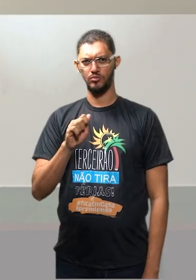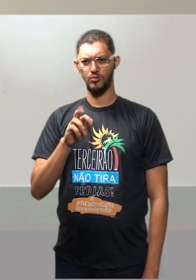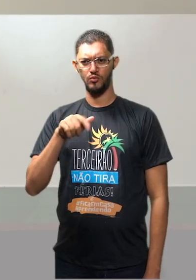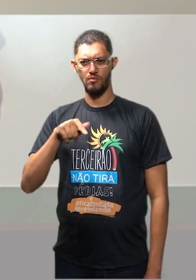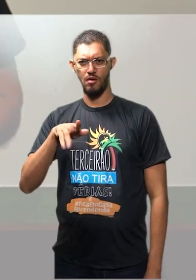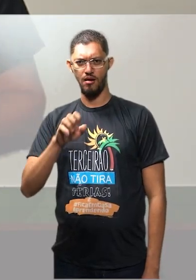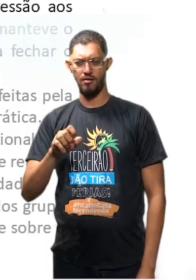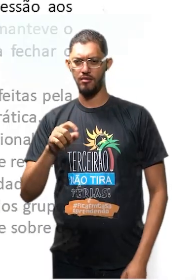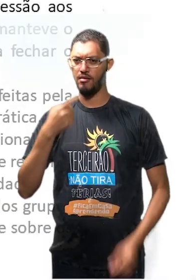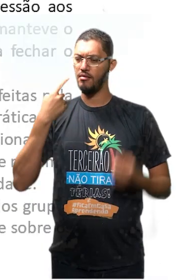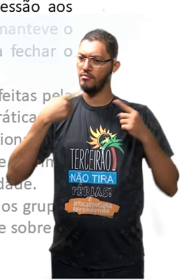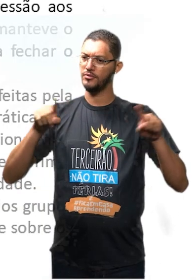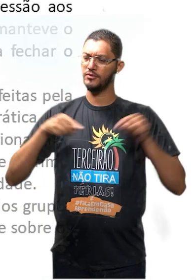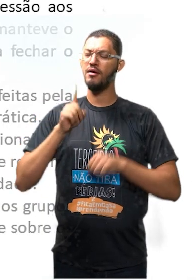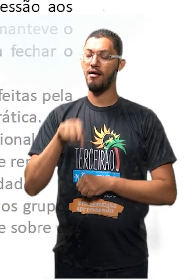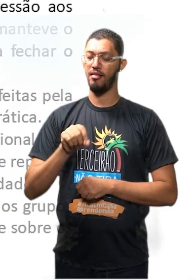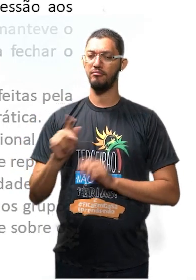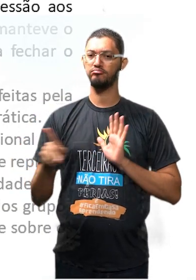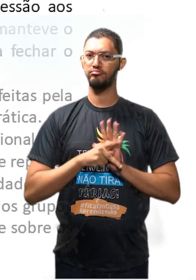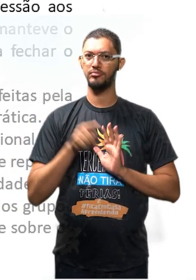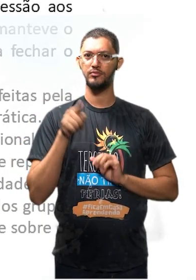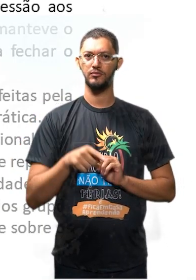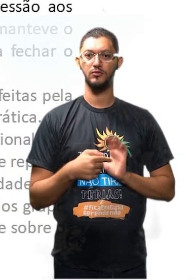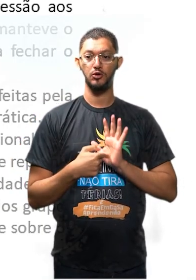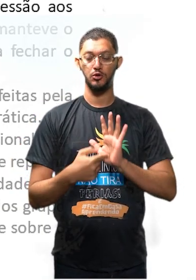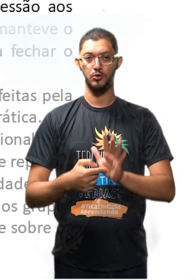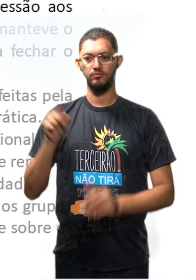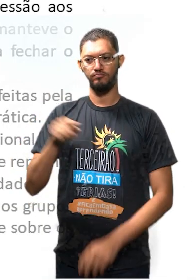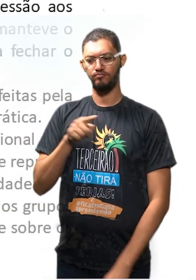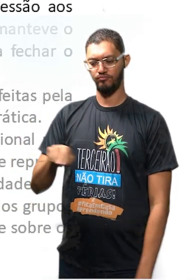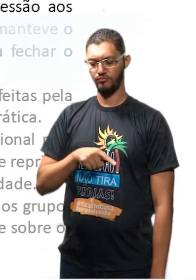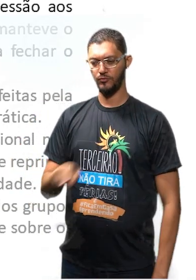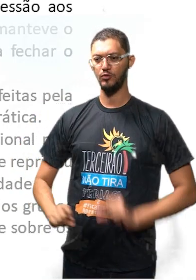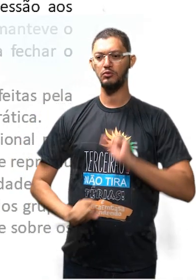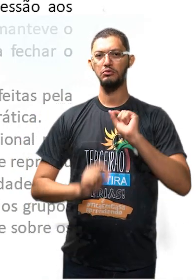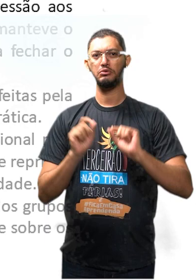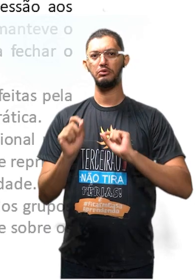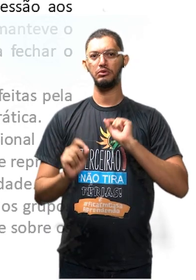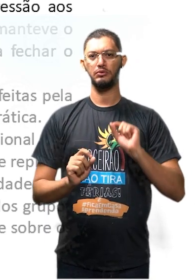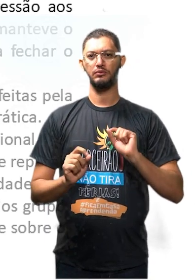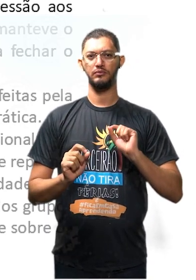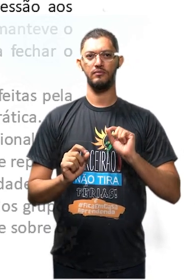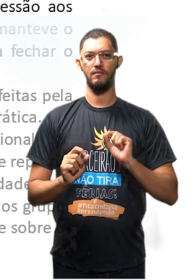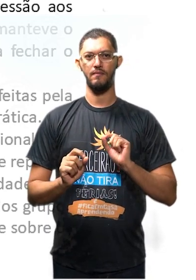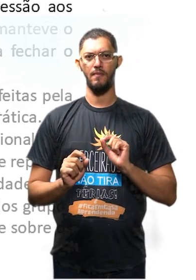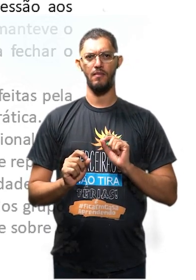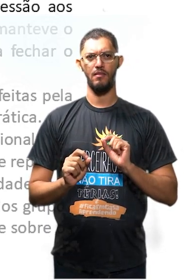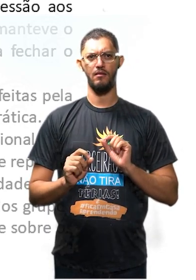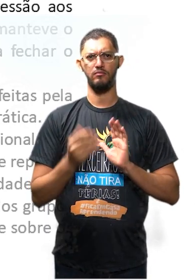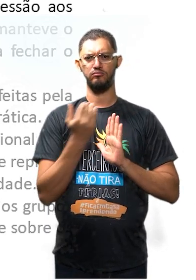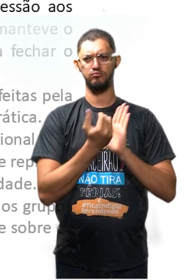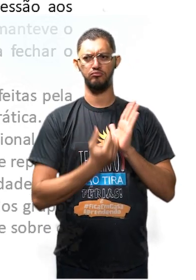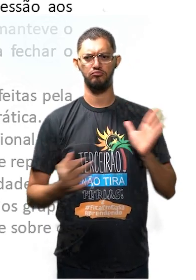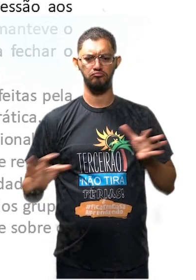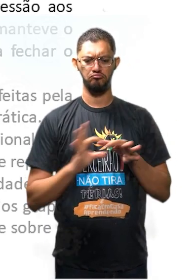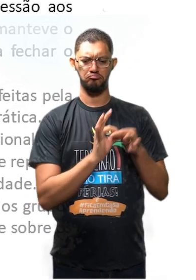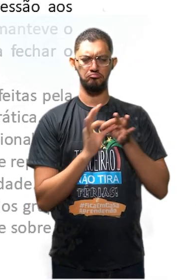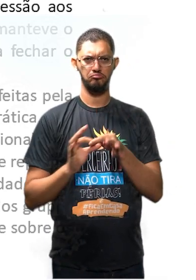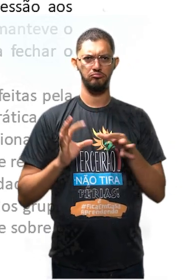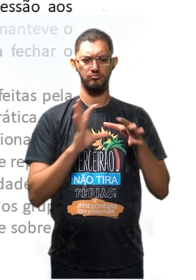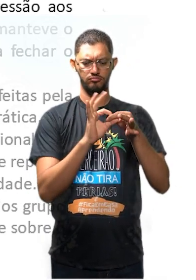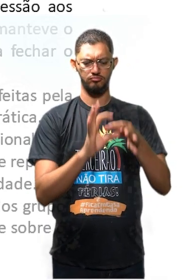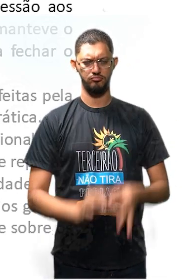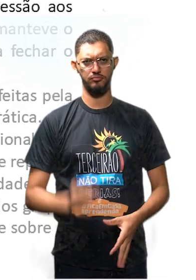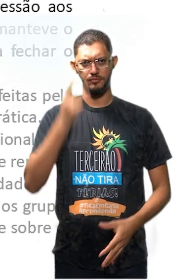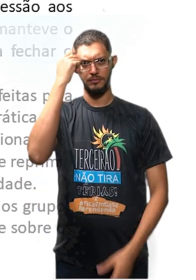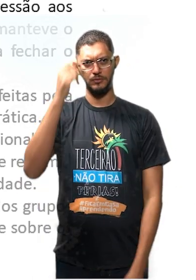pergunta vem dizendo assim, ó Identifique nas alternativas abaixo o que corresponde ao contexto histórico brasileiro na